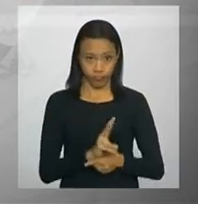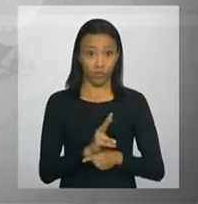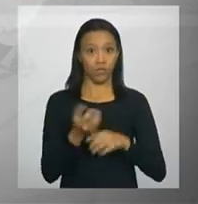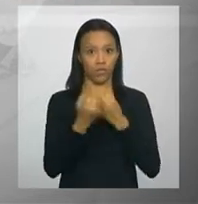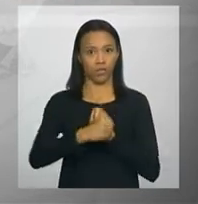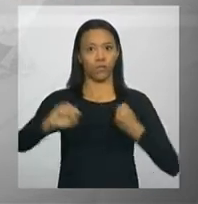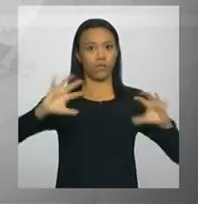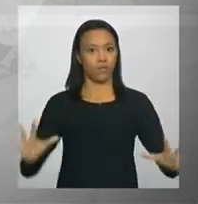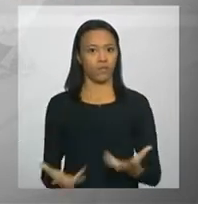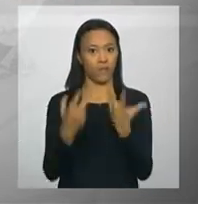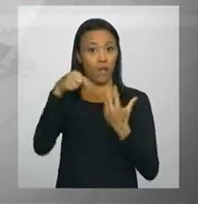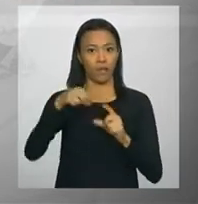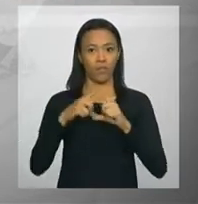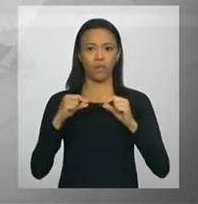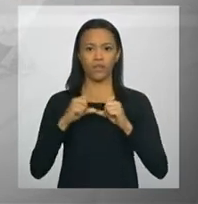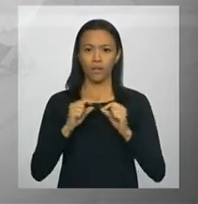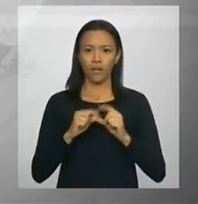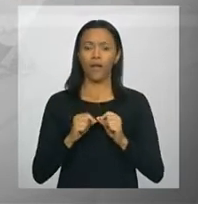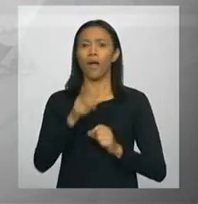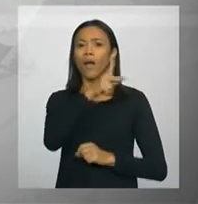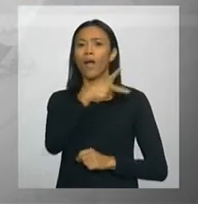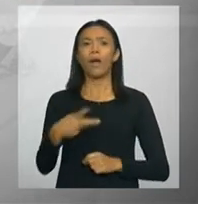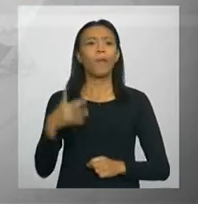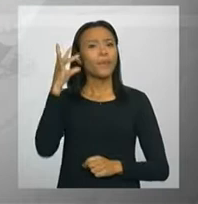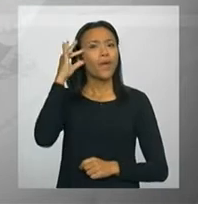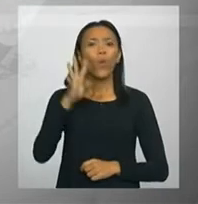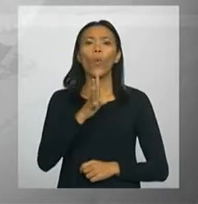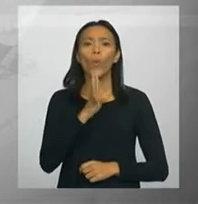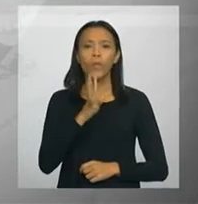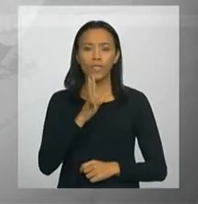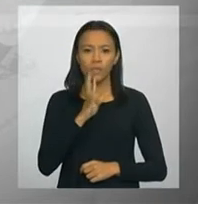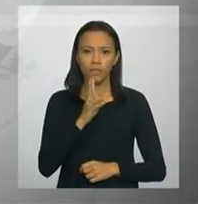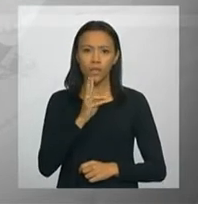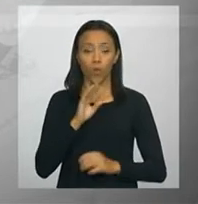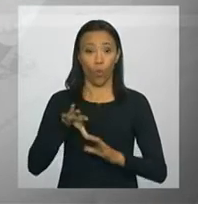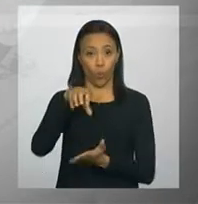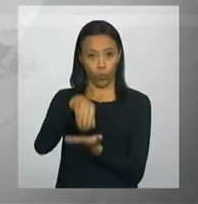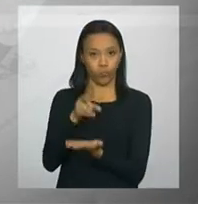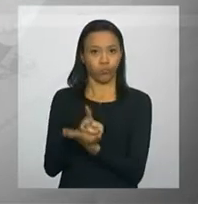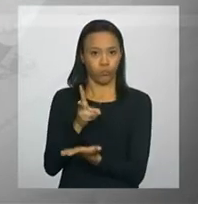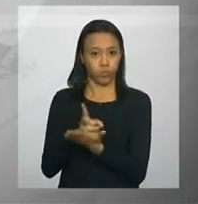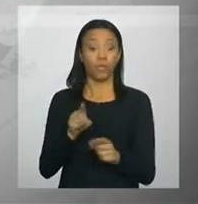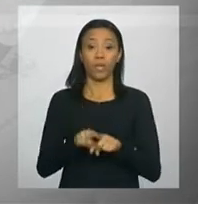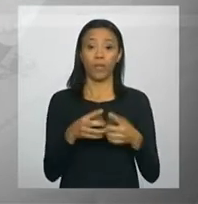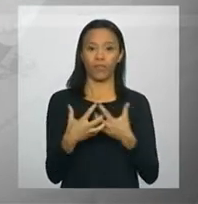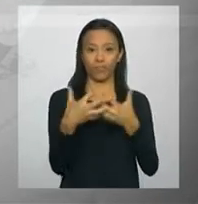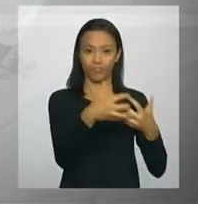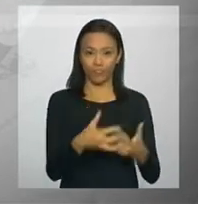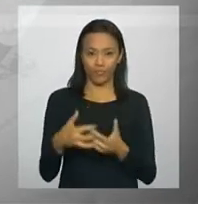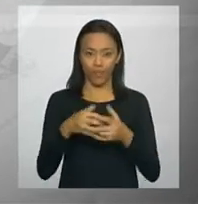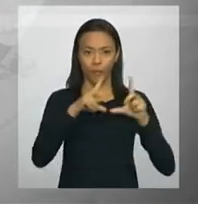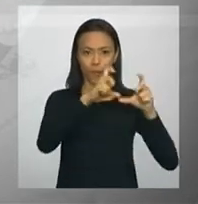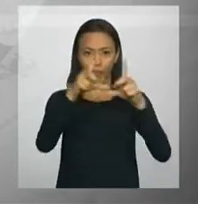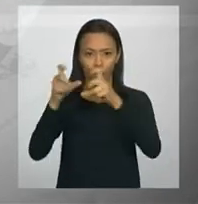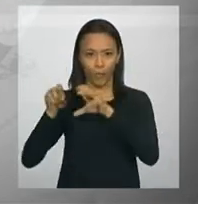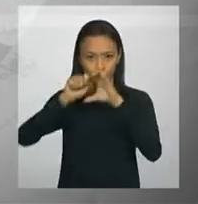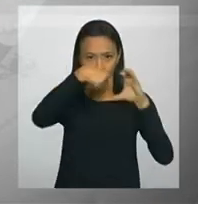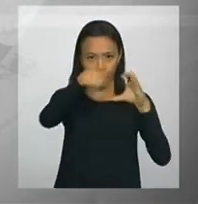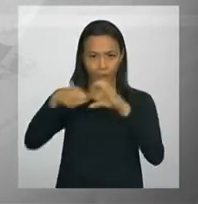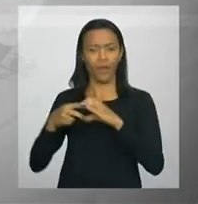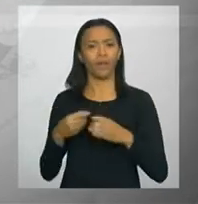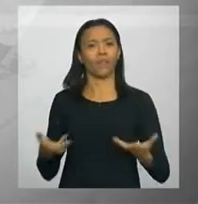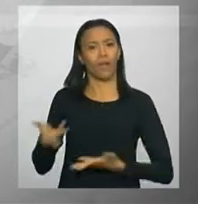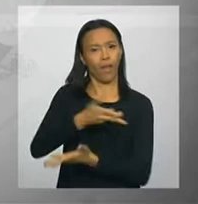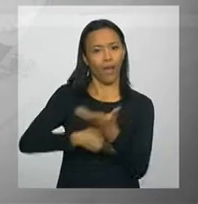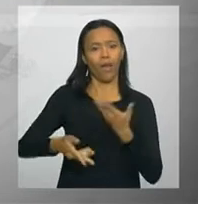Eventos em Brasília. Ela conheceu a estrutura fixa e a unidade móvel do Centro de Comando, que vão trabalhar simultaneamente com